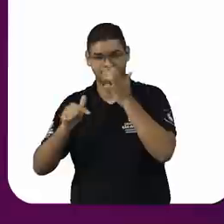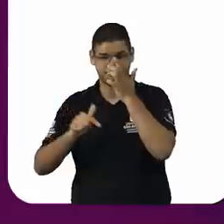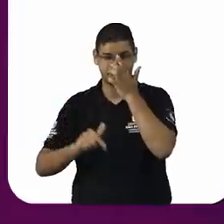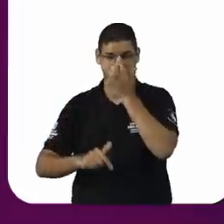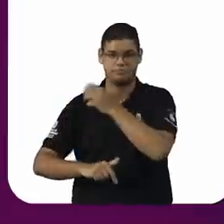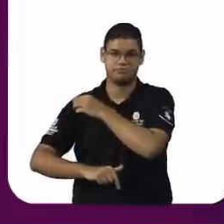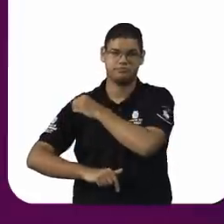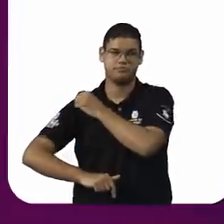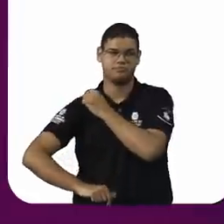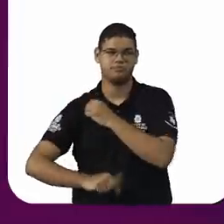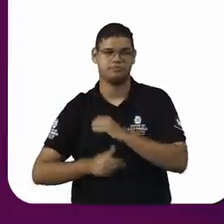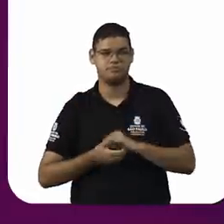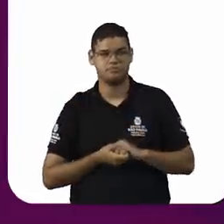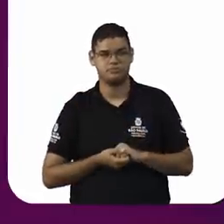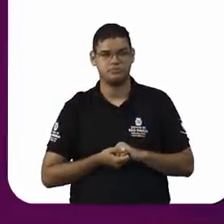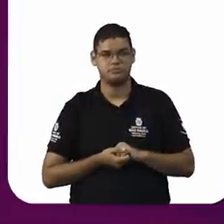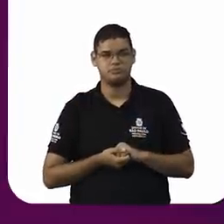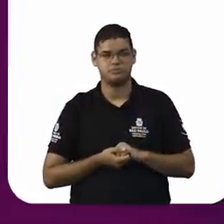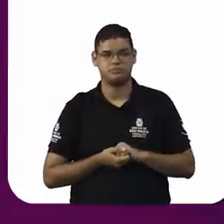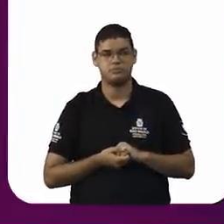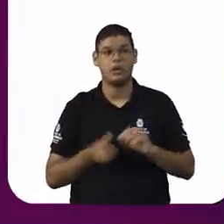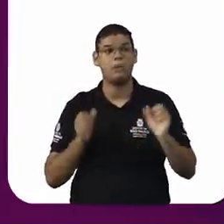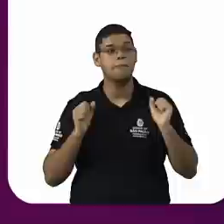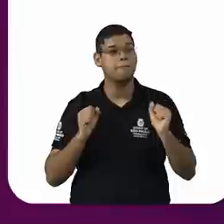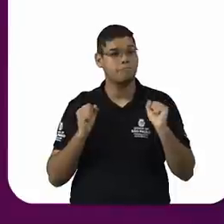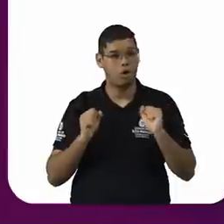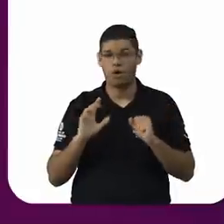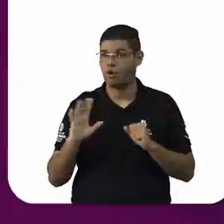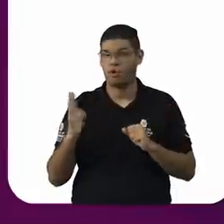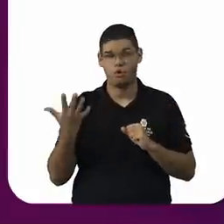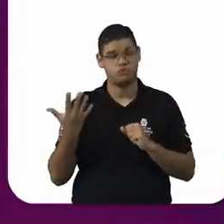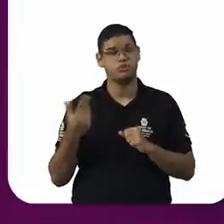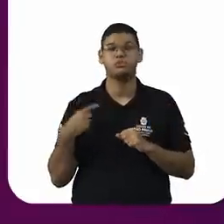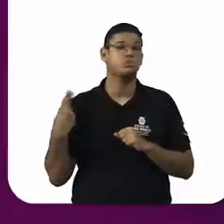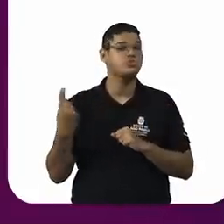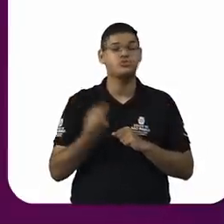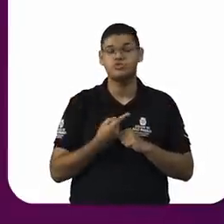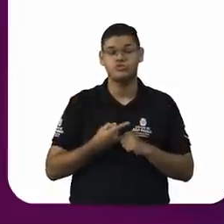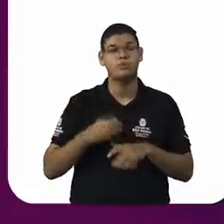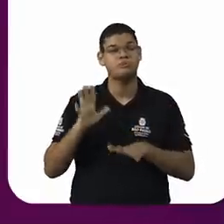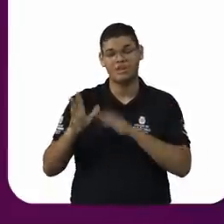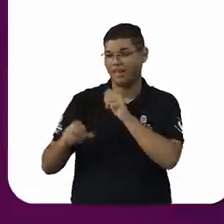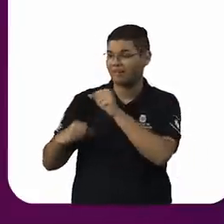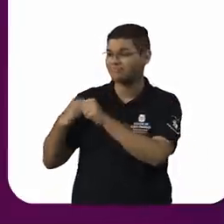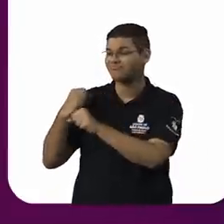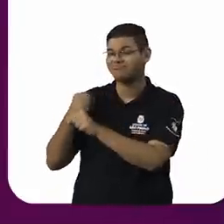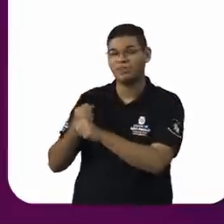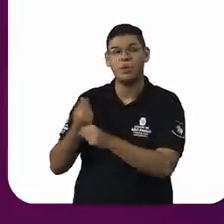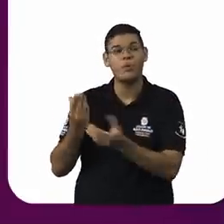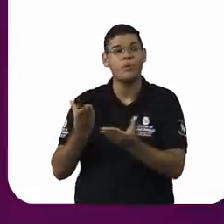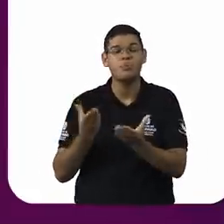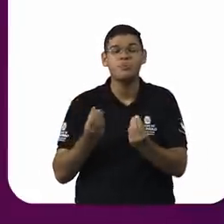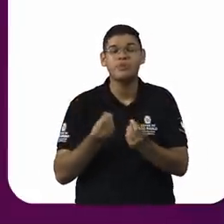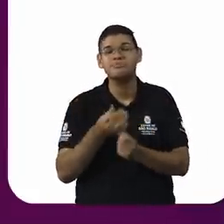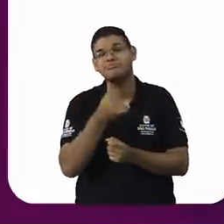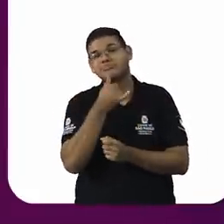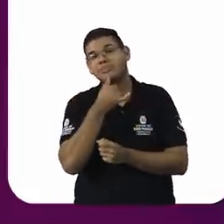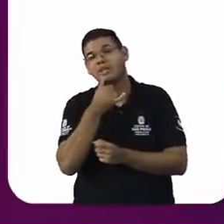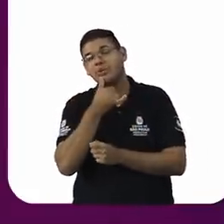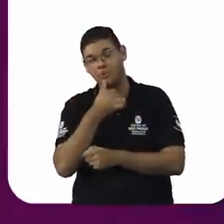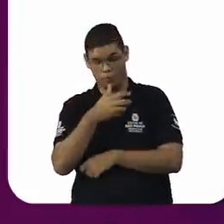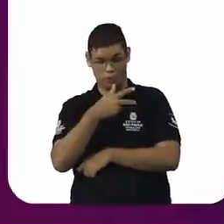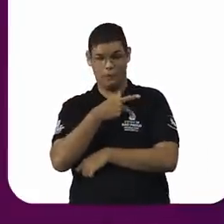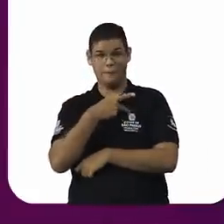como o cristianismo? Pode, nós tivemos há alguns anos um caso célebre, tristemente célebre, de um